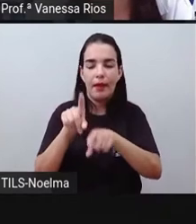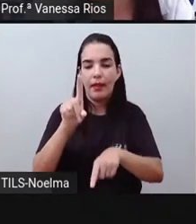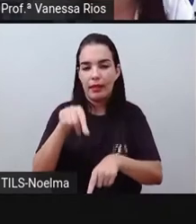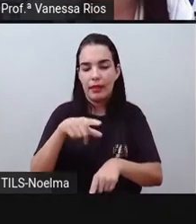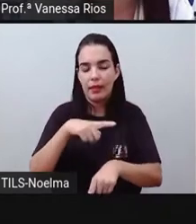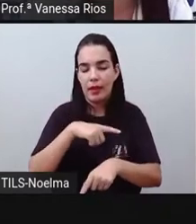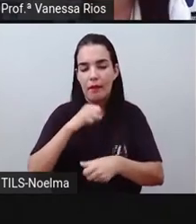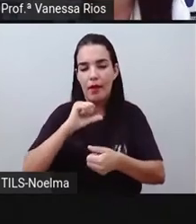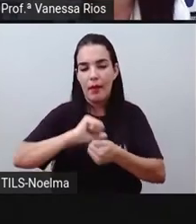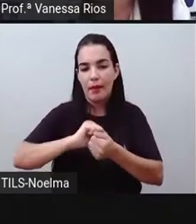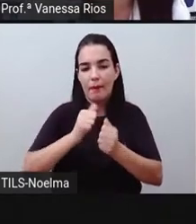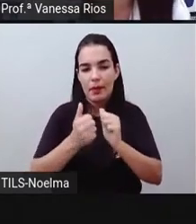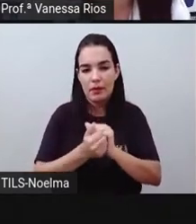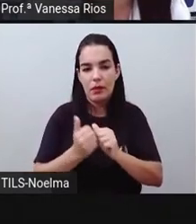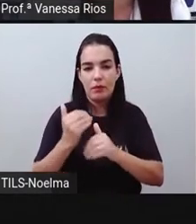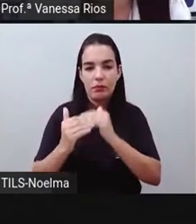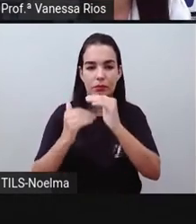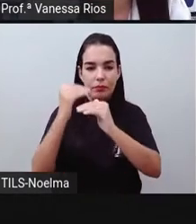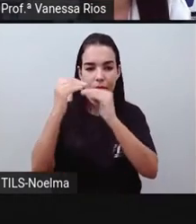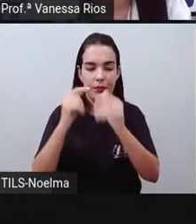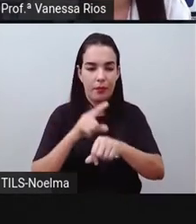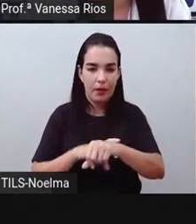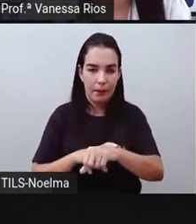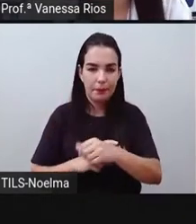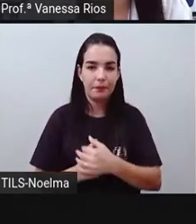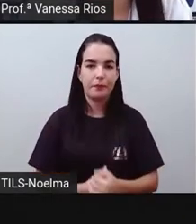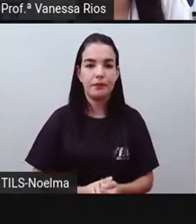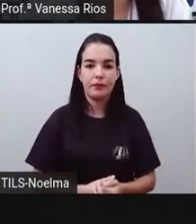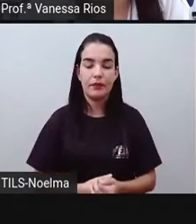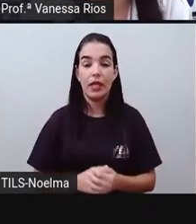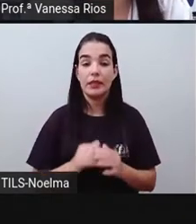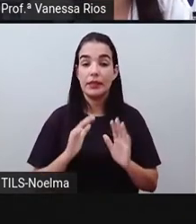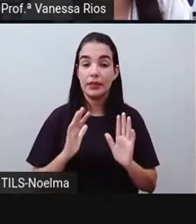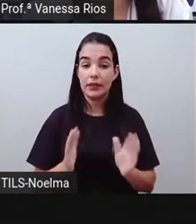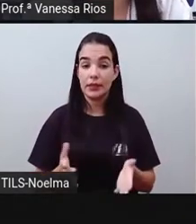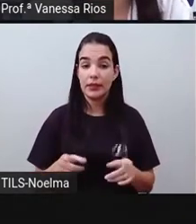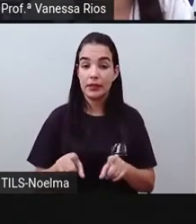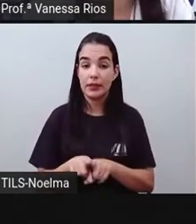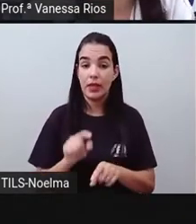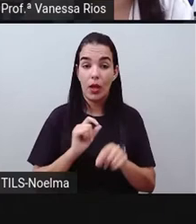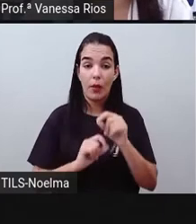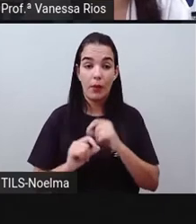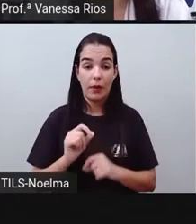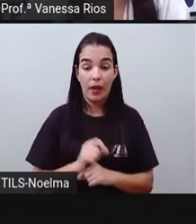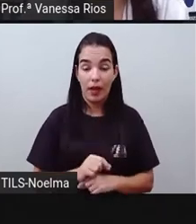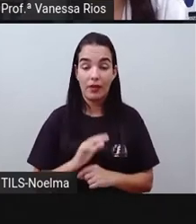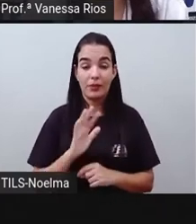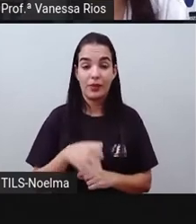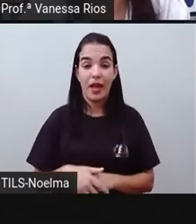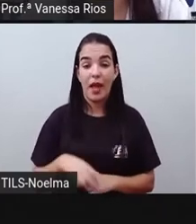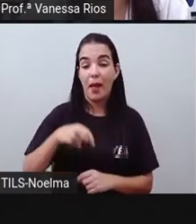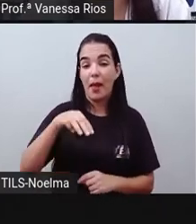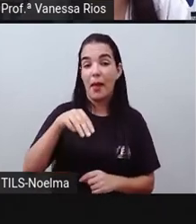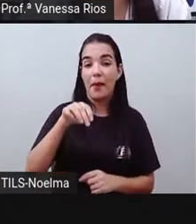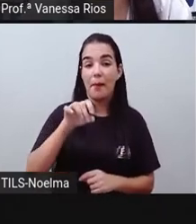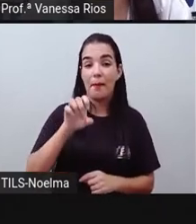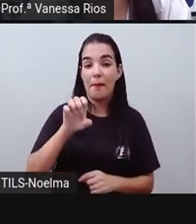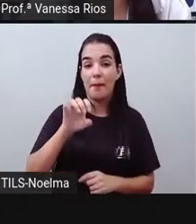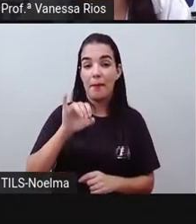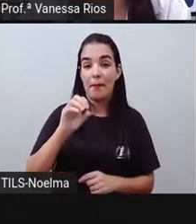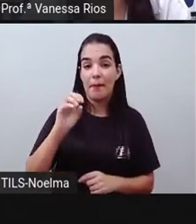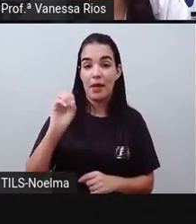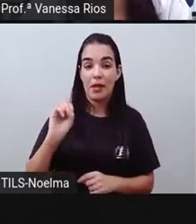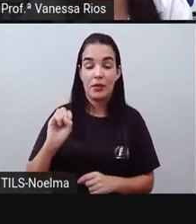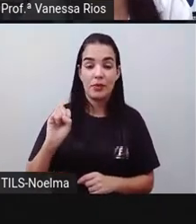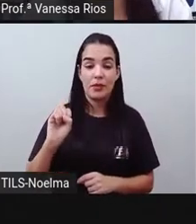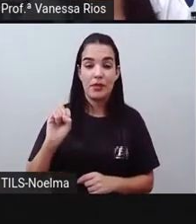decorrer do tempo. E aí a gente também já observou o que é que são meios de transporte, como é que esses meios